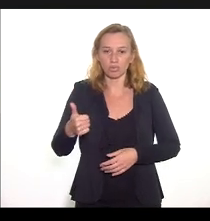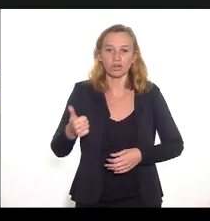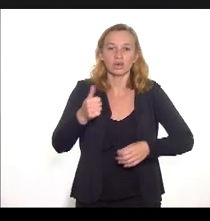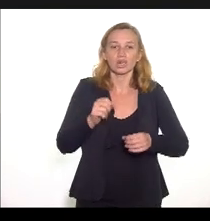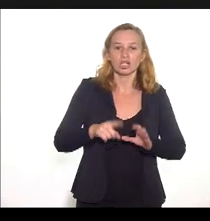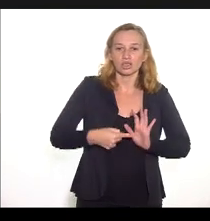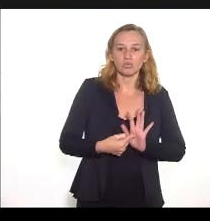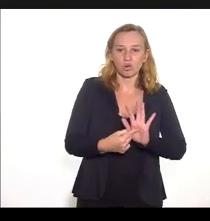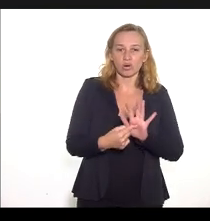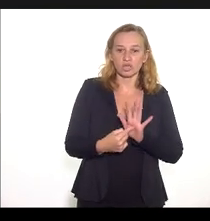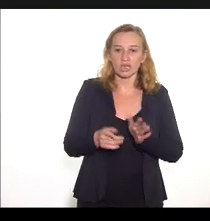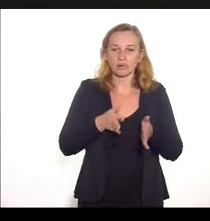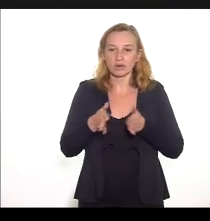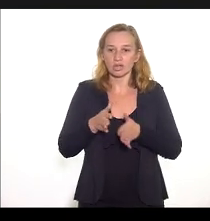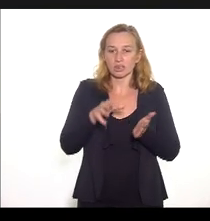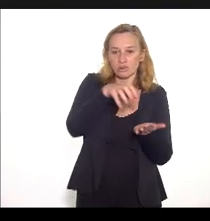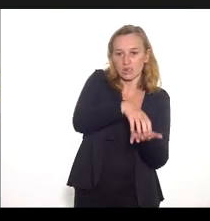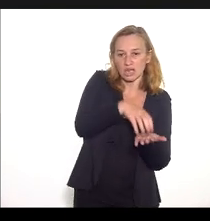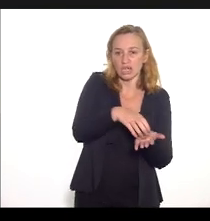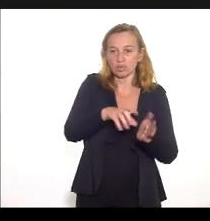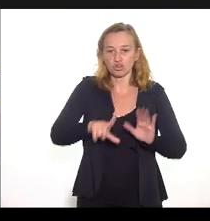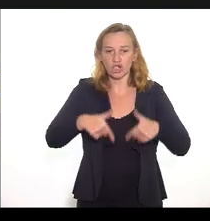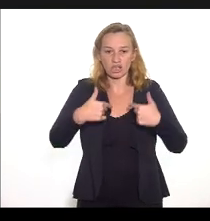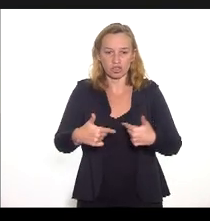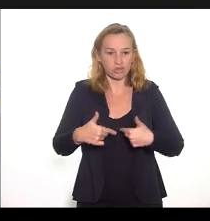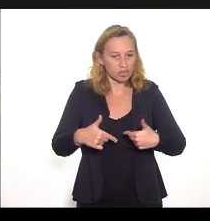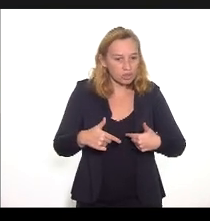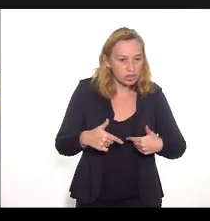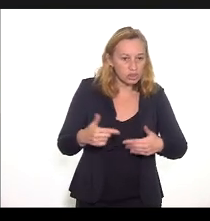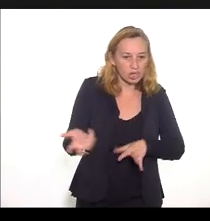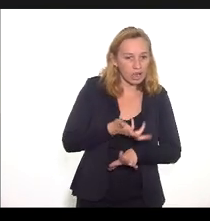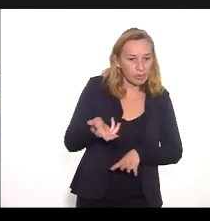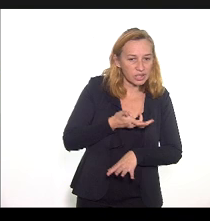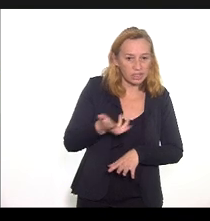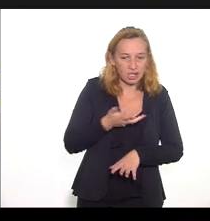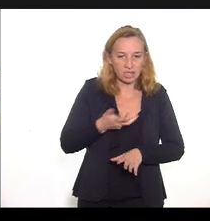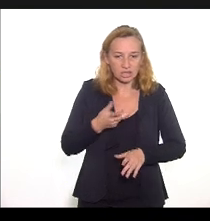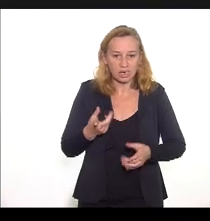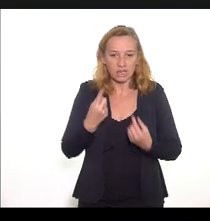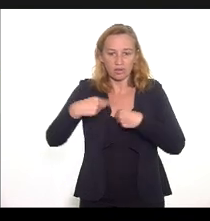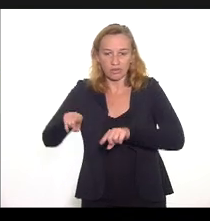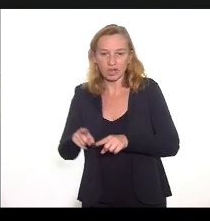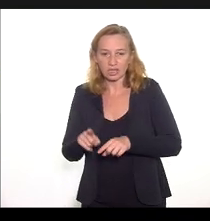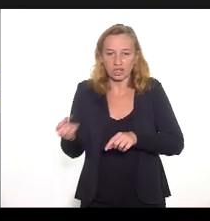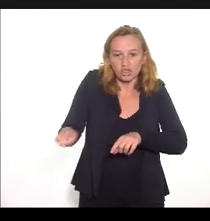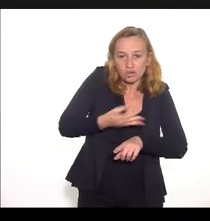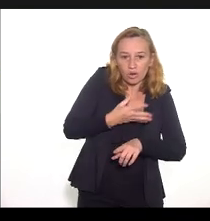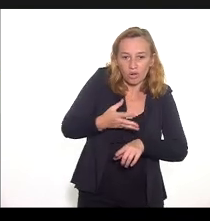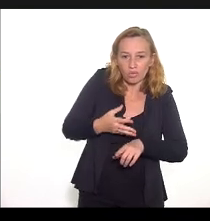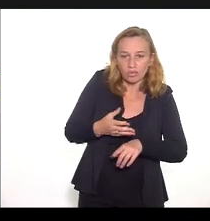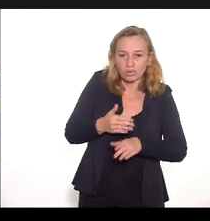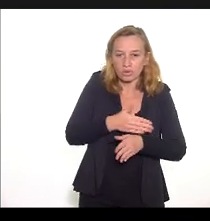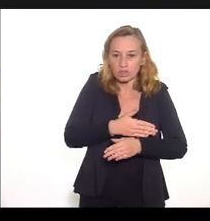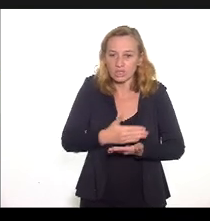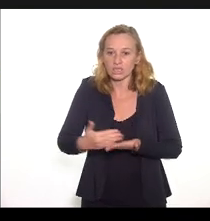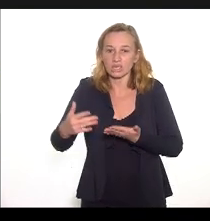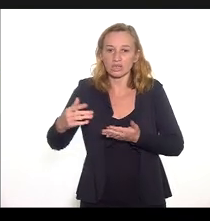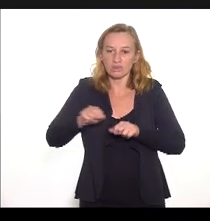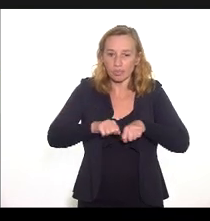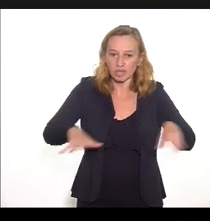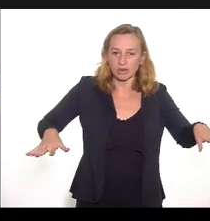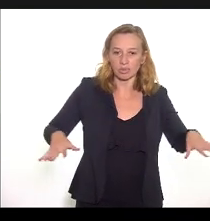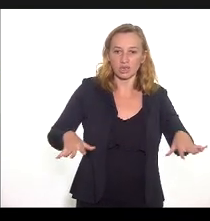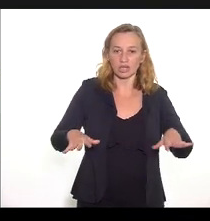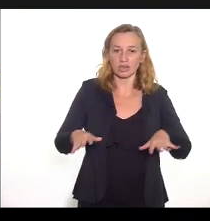que dispõe acerca dos centros de operações de emergência para enfrentamento das novas etapas da pandemia pelo coronavírus